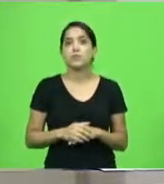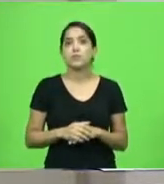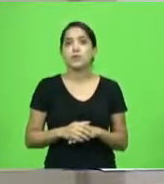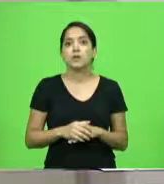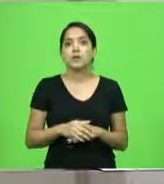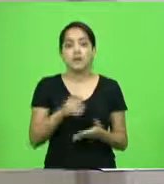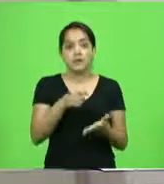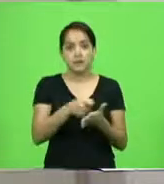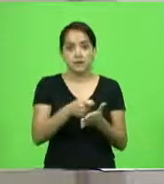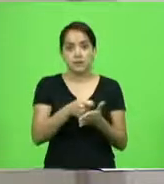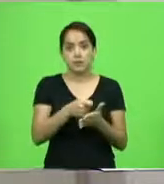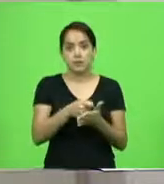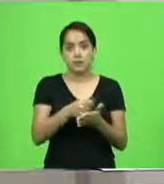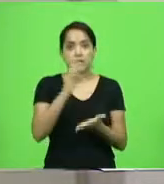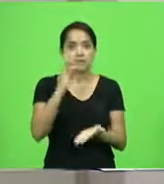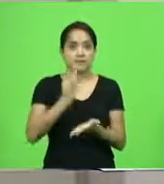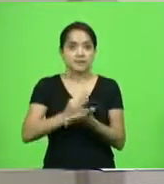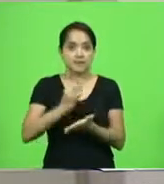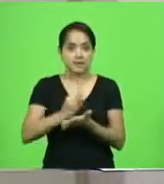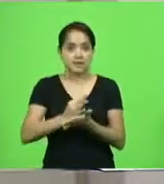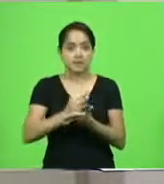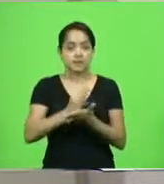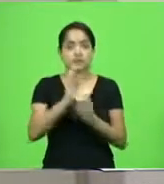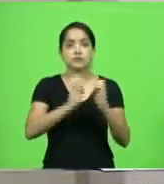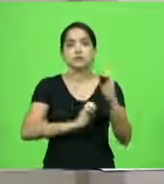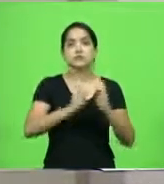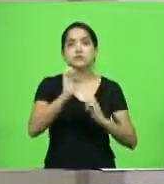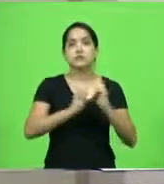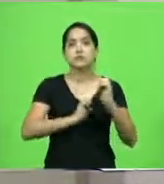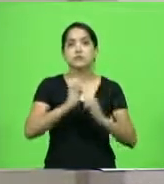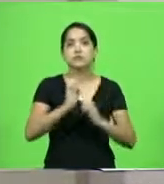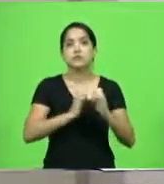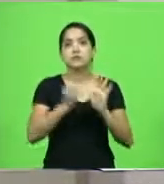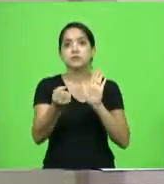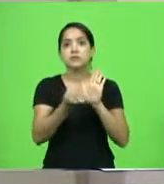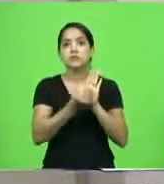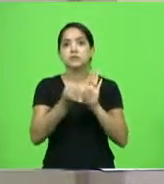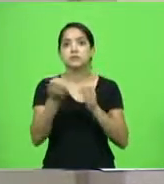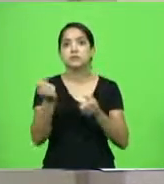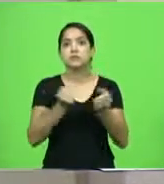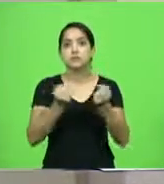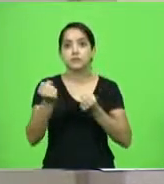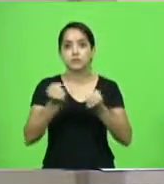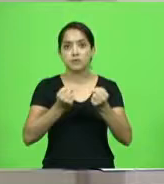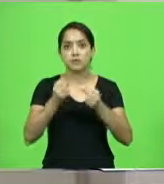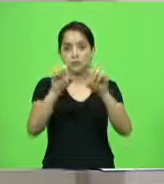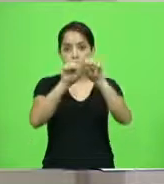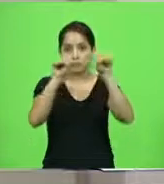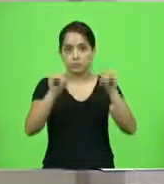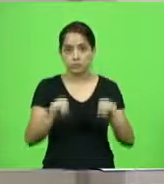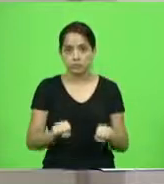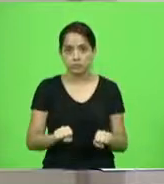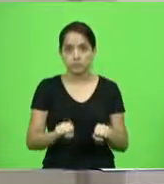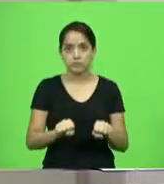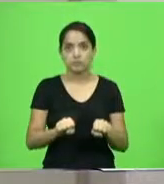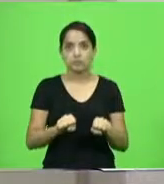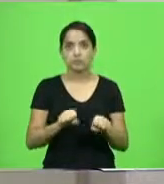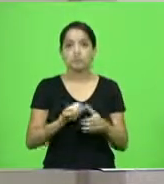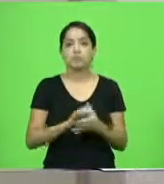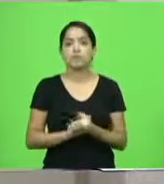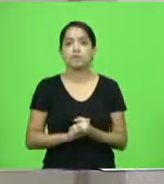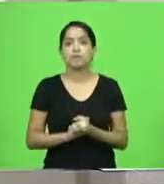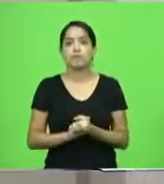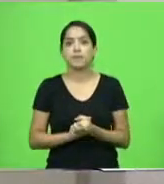cobrança de taxas das empresas de certificação veicular pela utilização do sistema portal ECV.